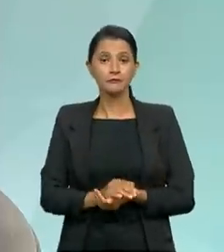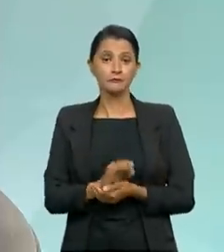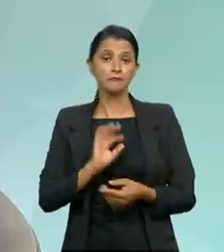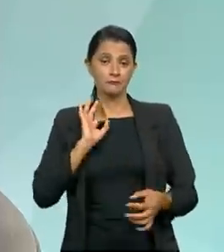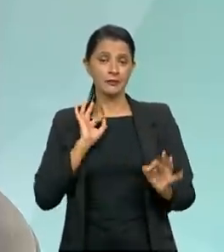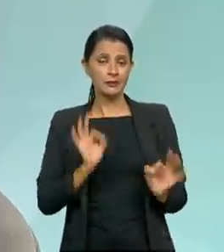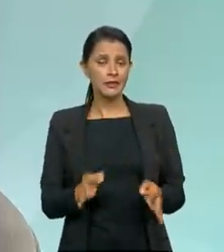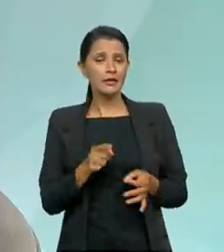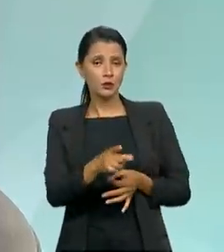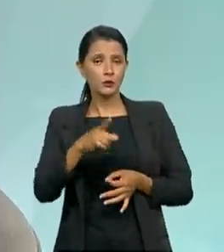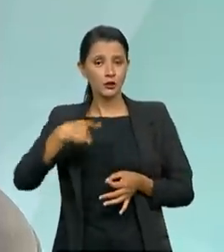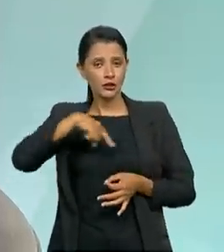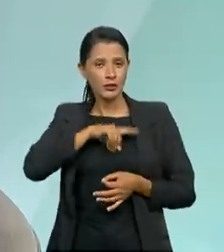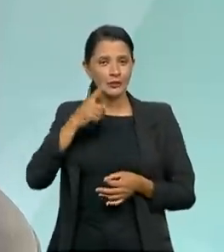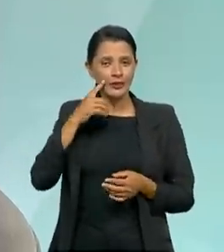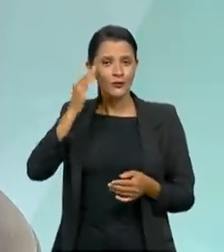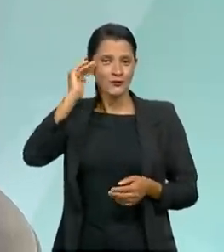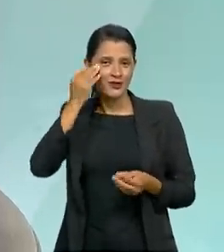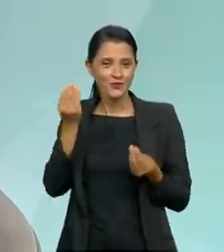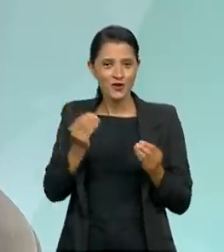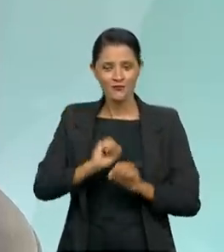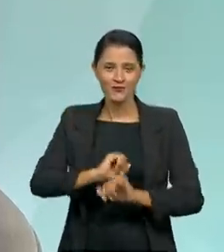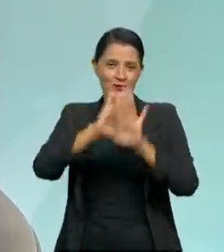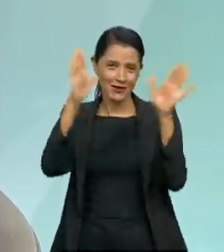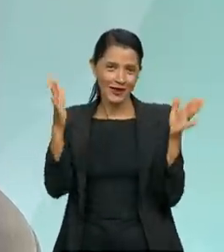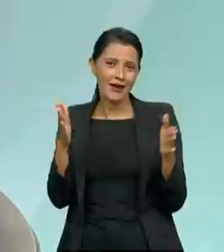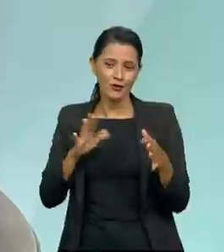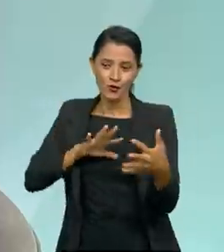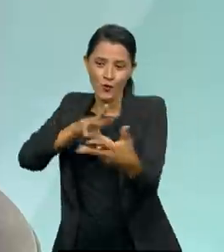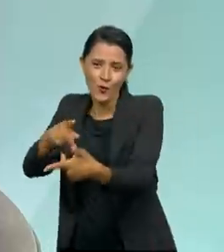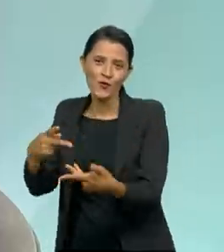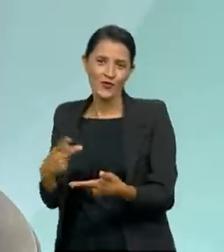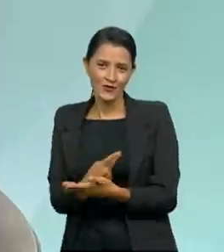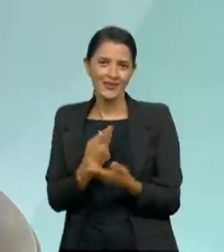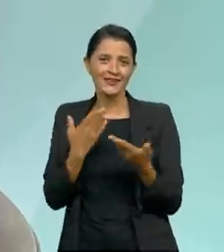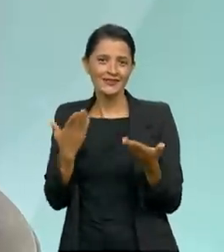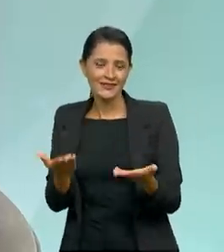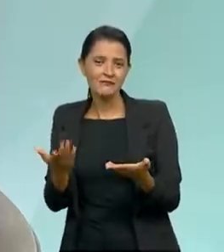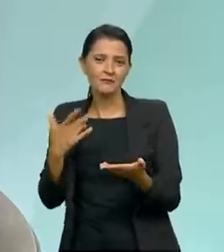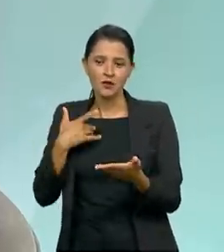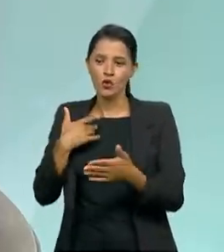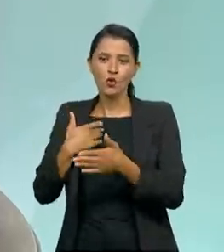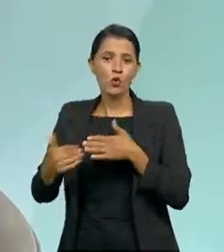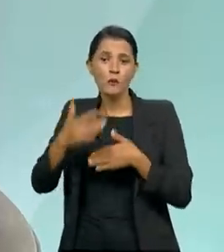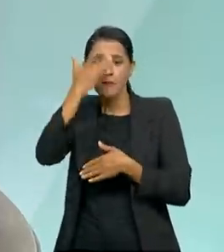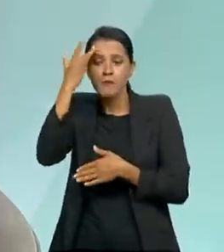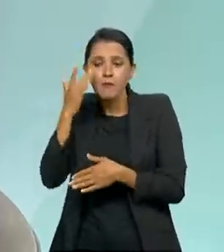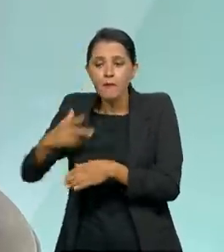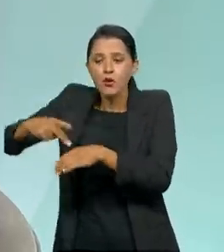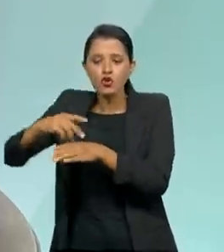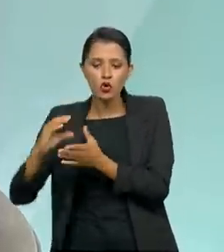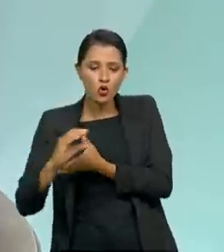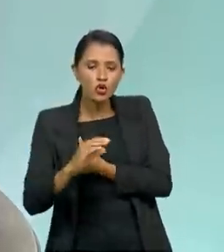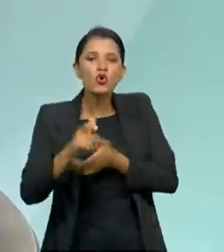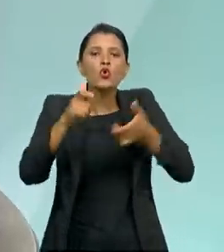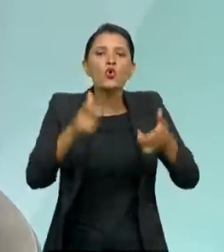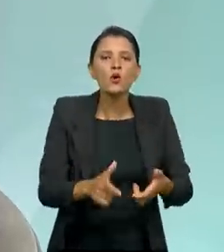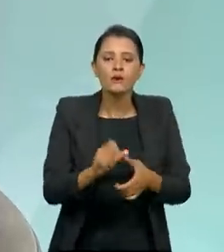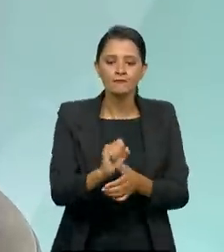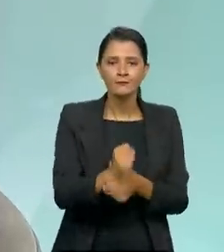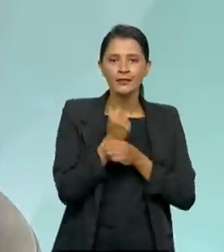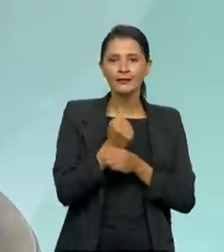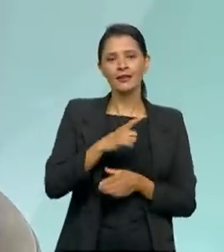Exatamente. A gente tem uma noção muito clara, isso, o mundo é assim. Qualquer investidor, ele vai colocar o dinheiro onde ele tenha segurança, uma